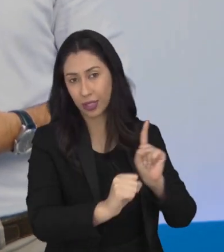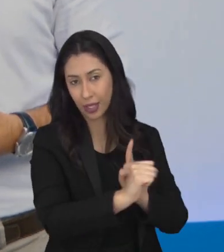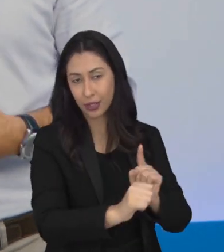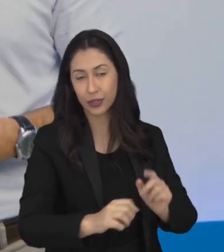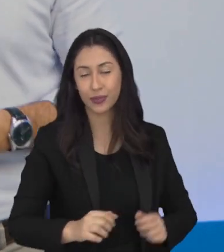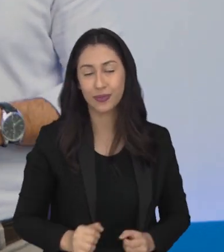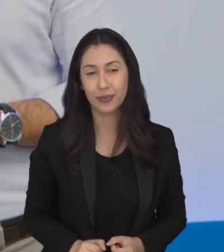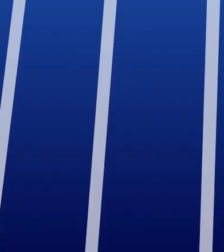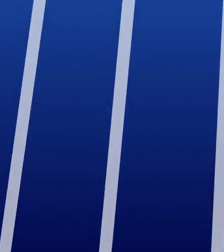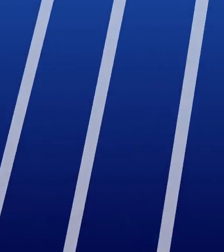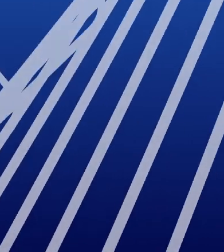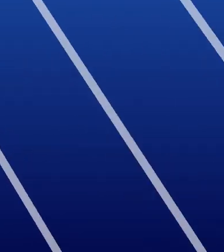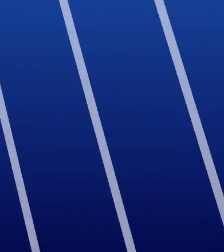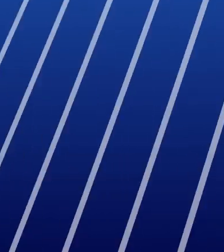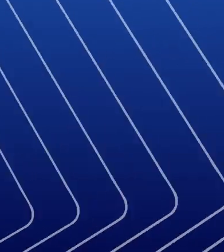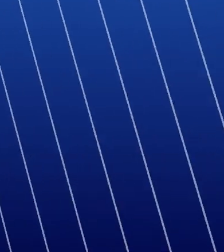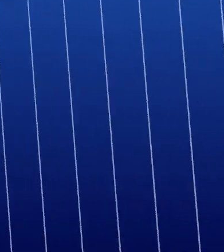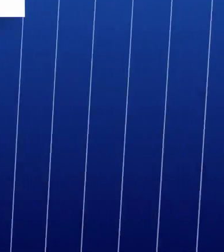previsto em lei.